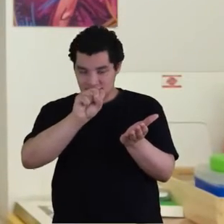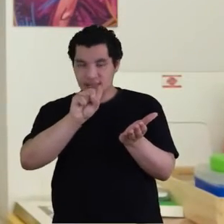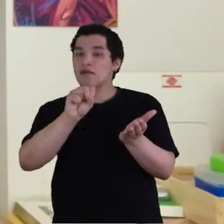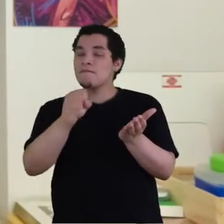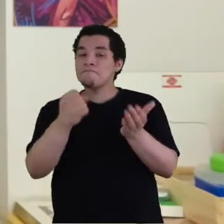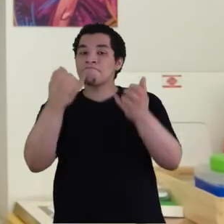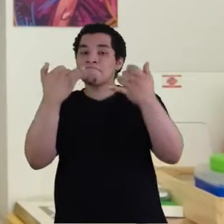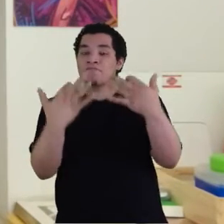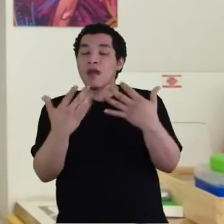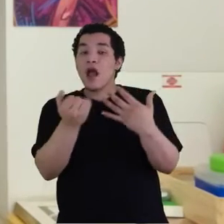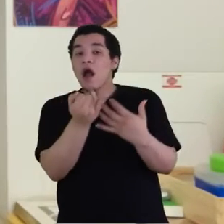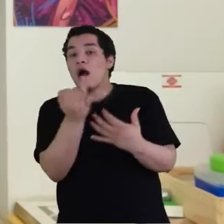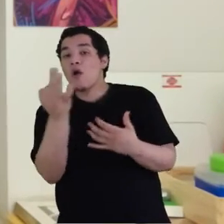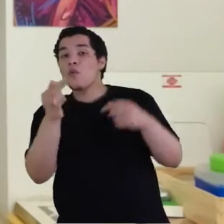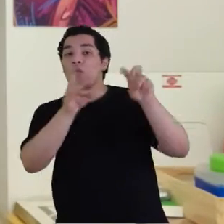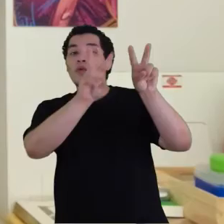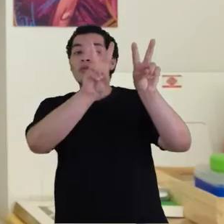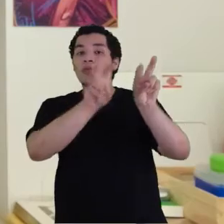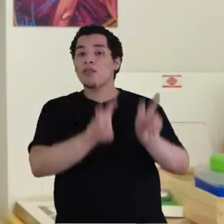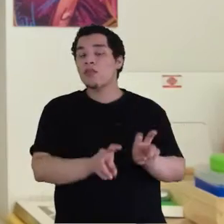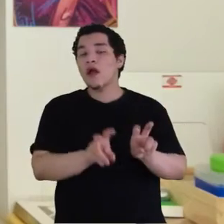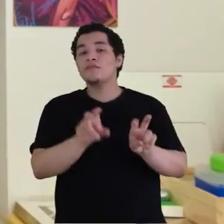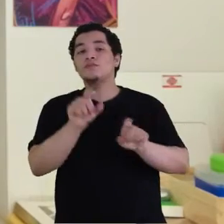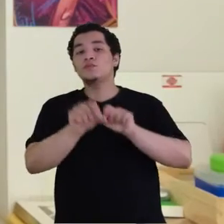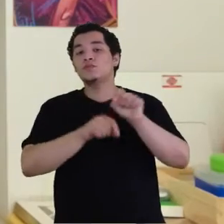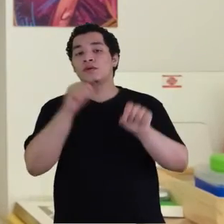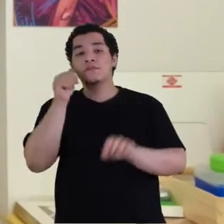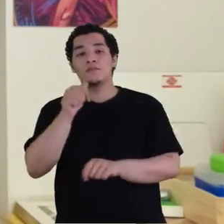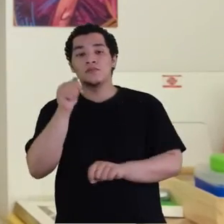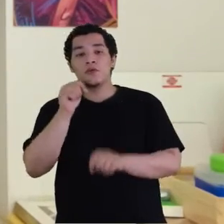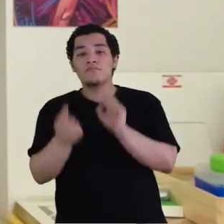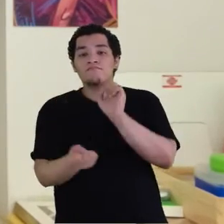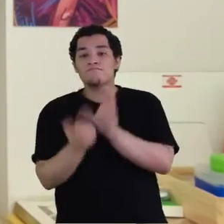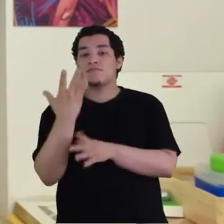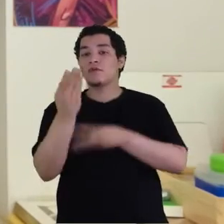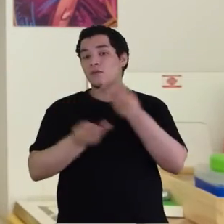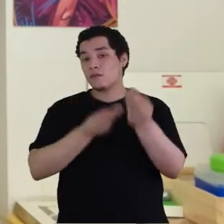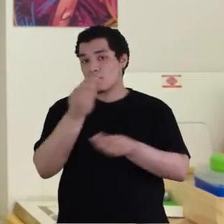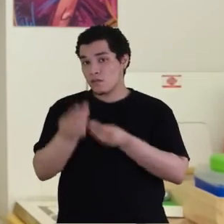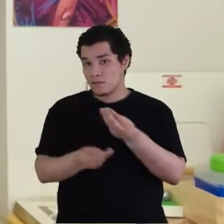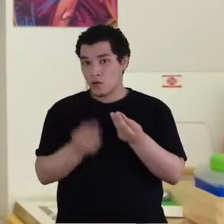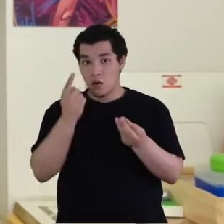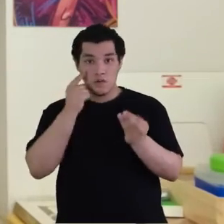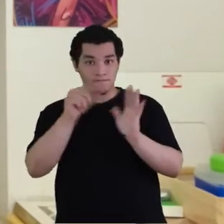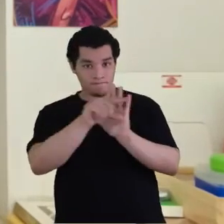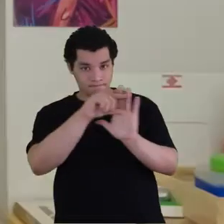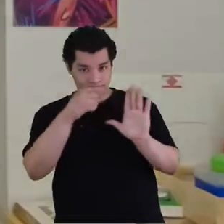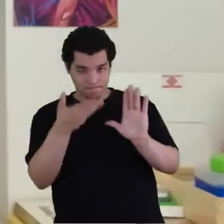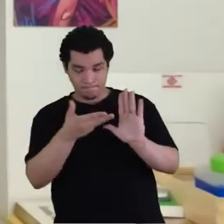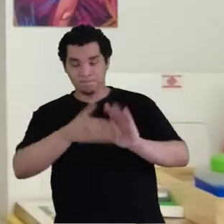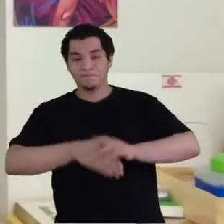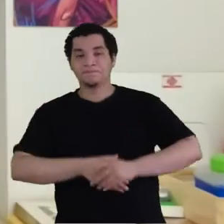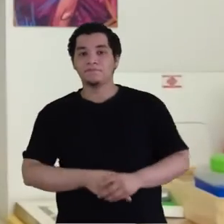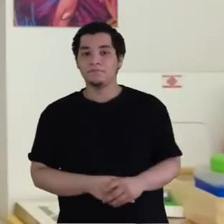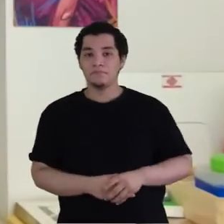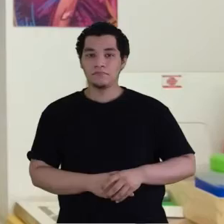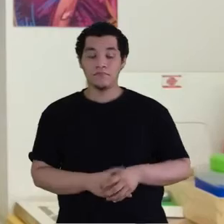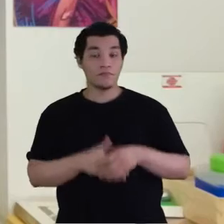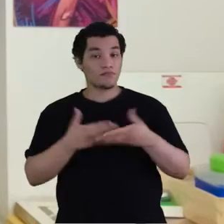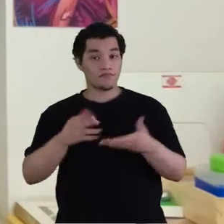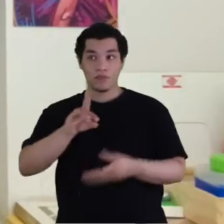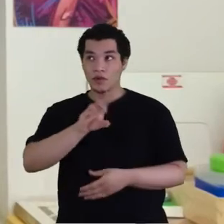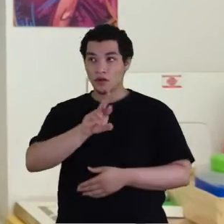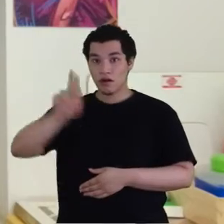tocar em alguns assuntos sobre o surgimento da mulher. Eis que na Gênesis tem assim. Então